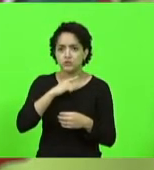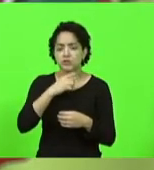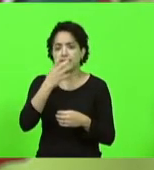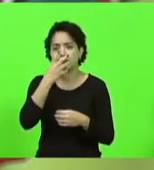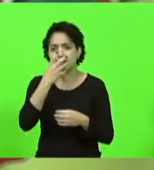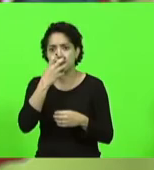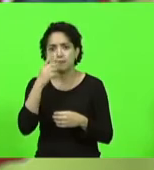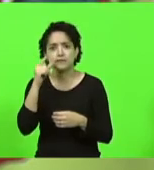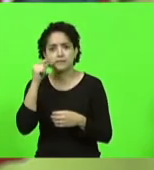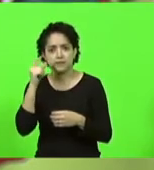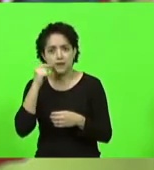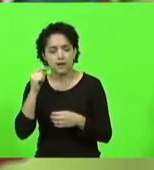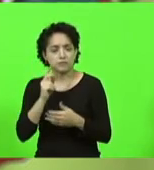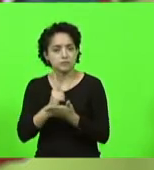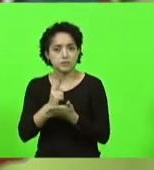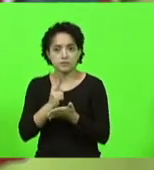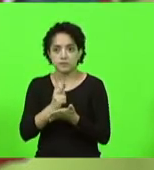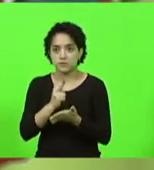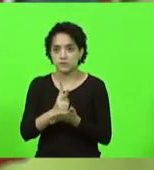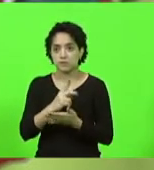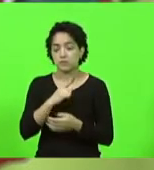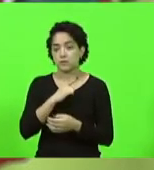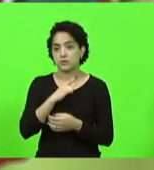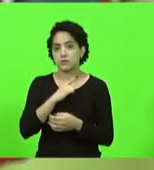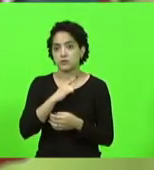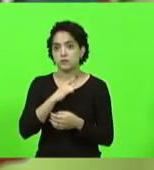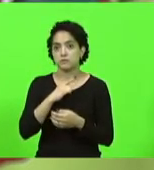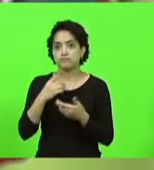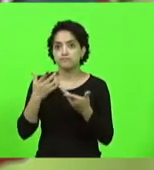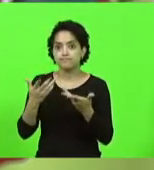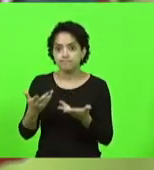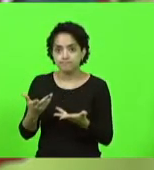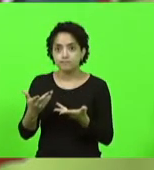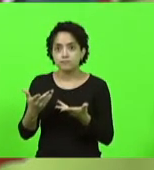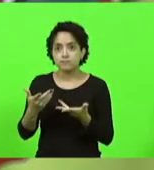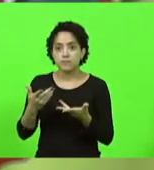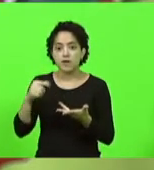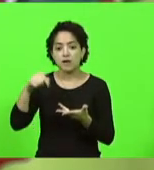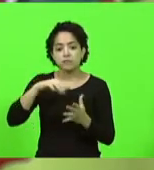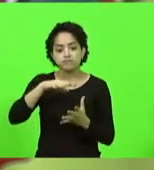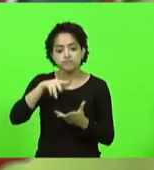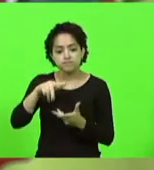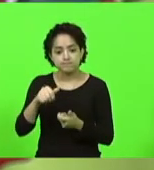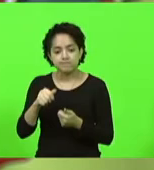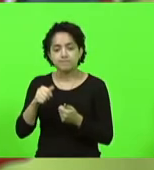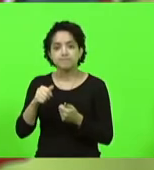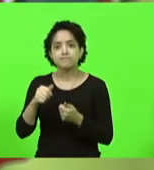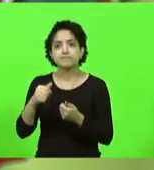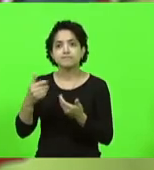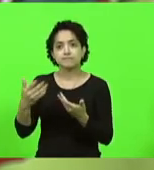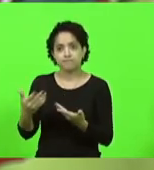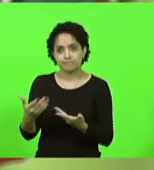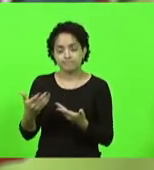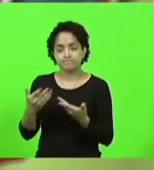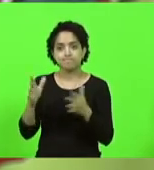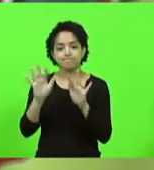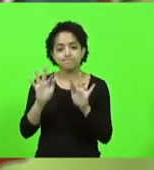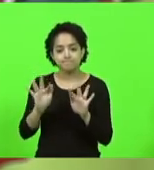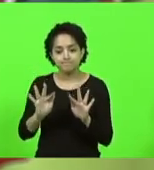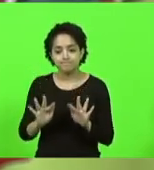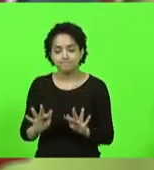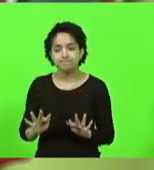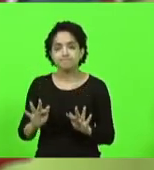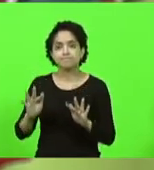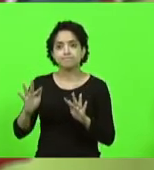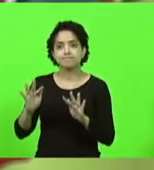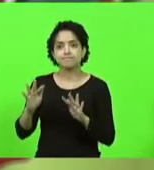tive e um animal ele está no mundo para nos trazer alegria, para nos aproximar